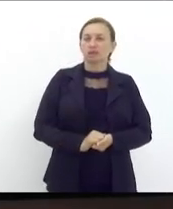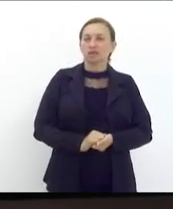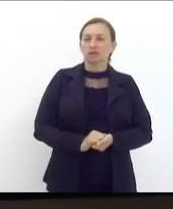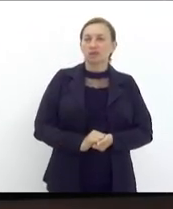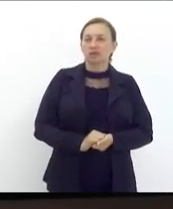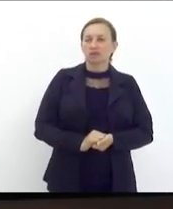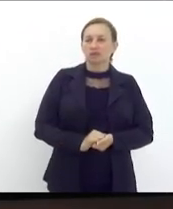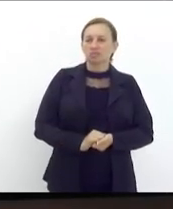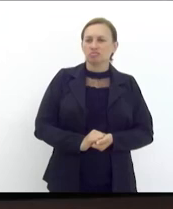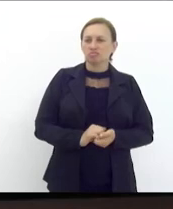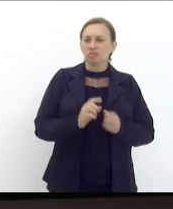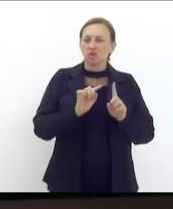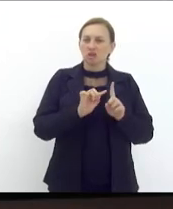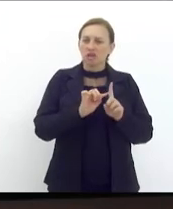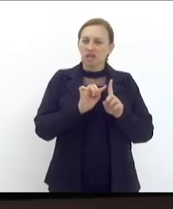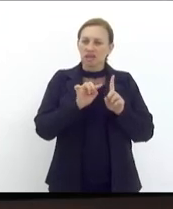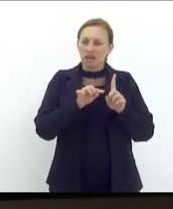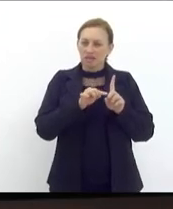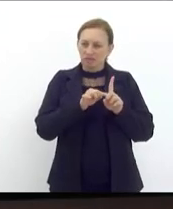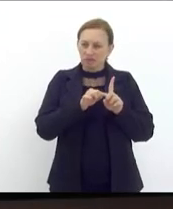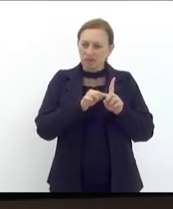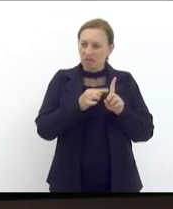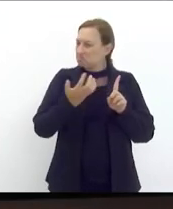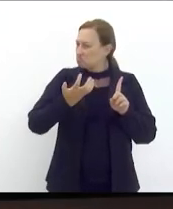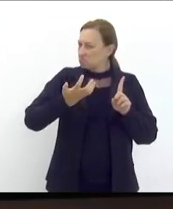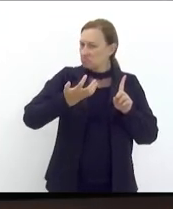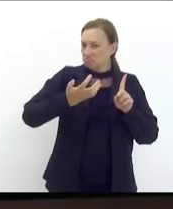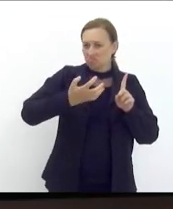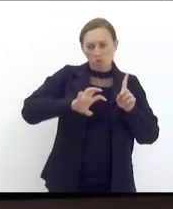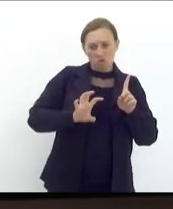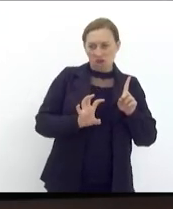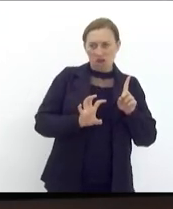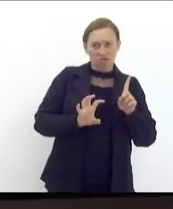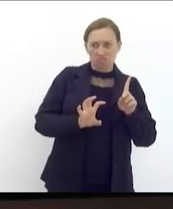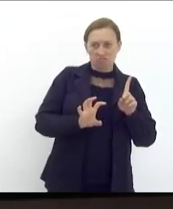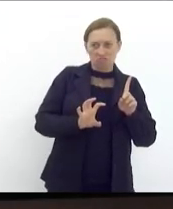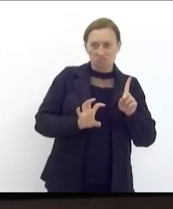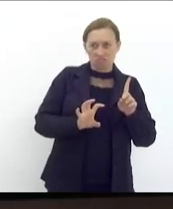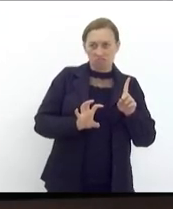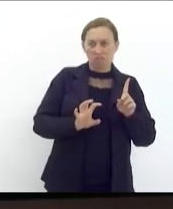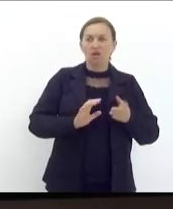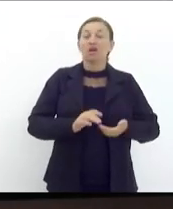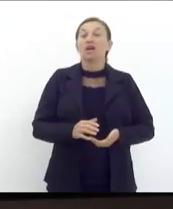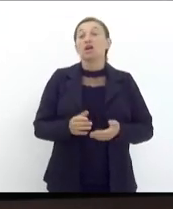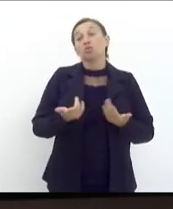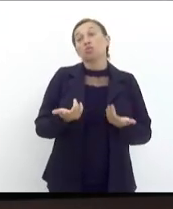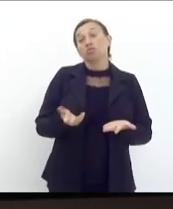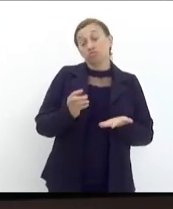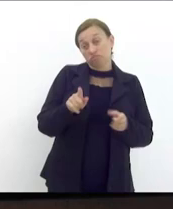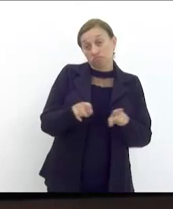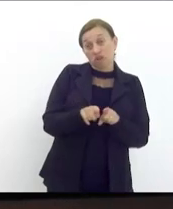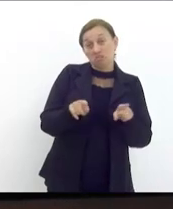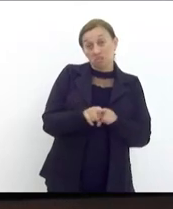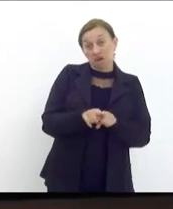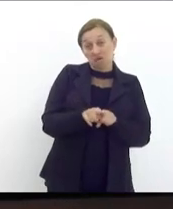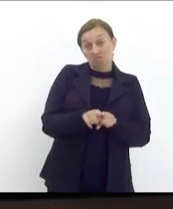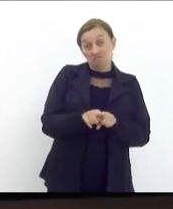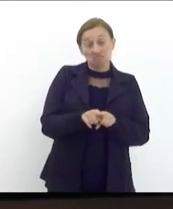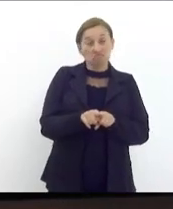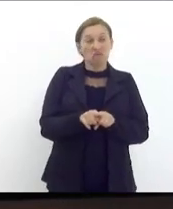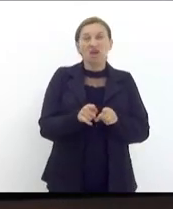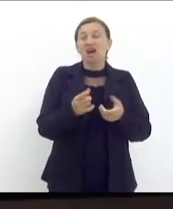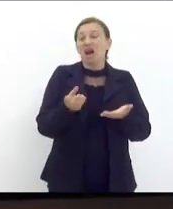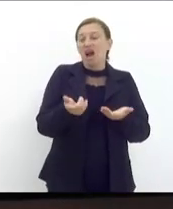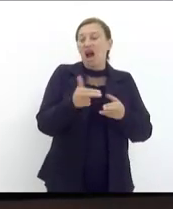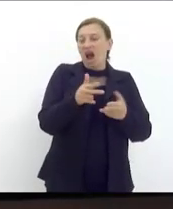intencionais. E o impacto da vida nessas meninas é muito grande. Resulta em evasão escolar. Eu fui professora da